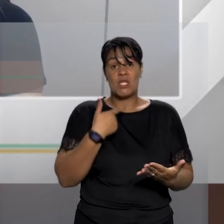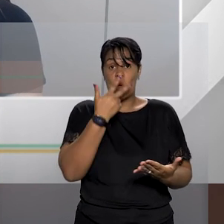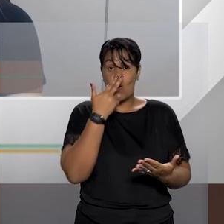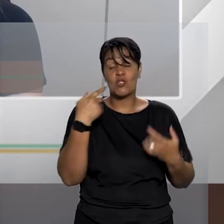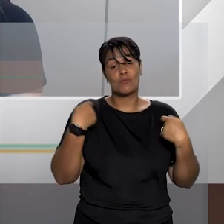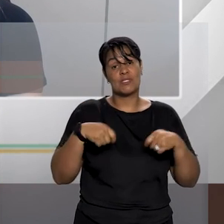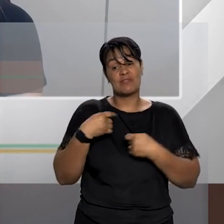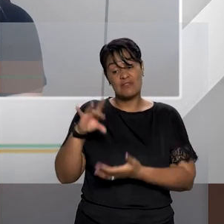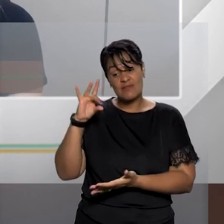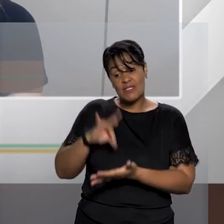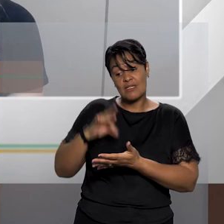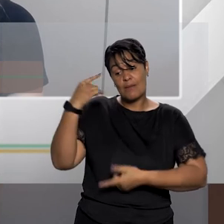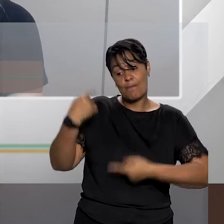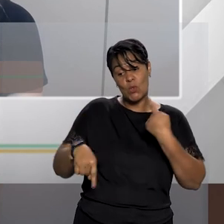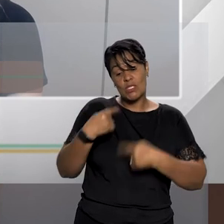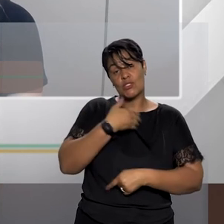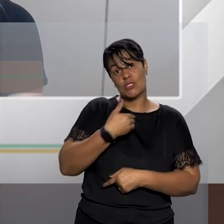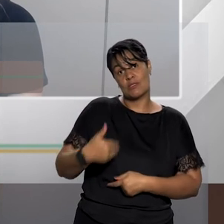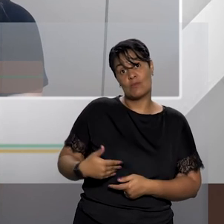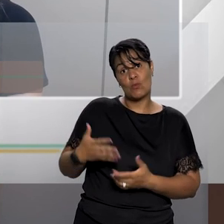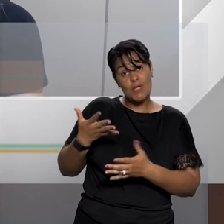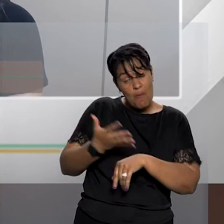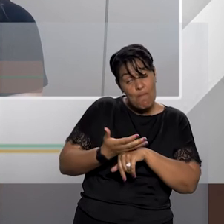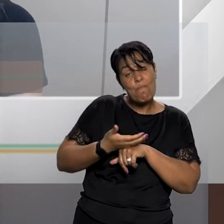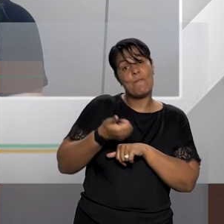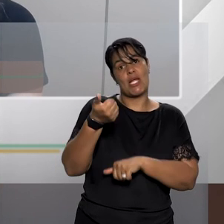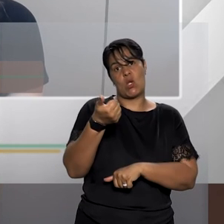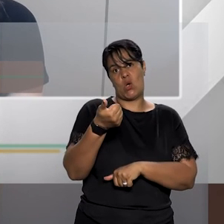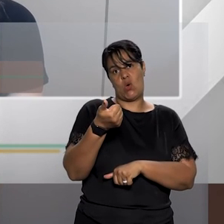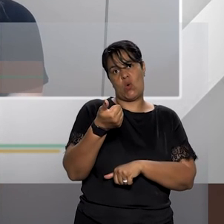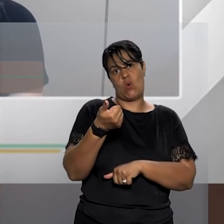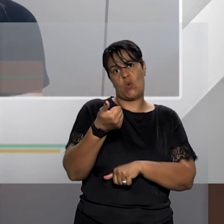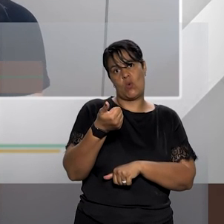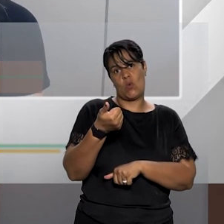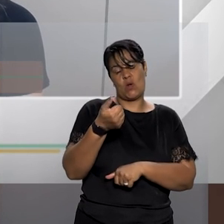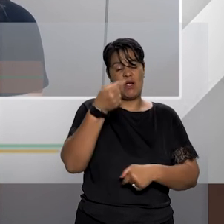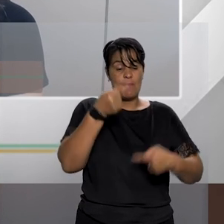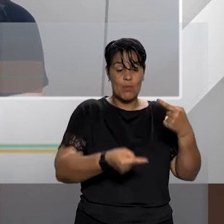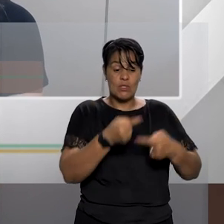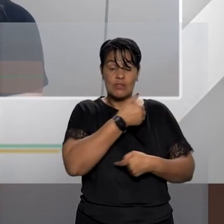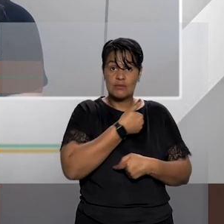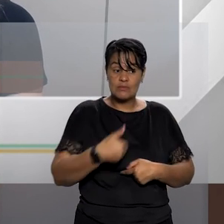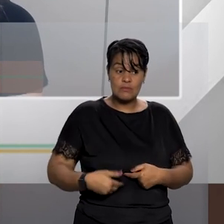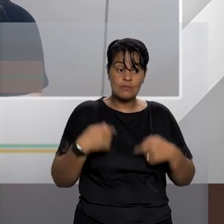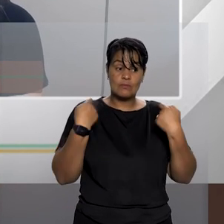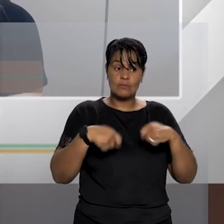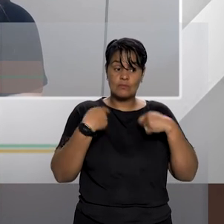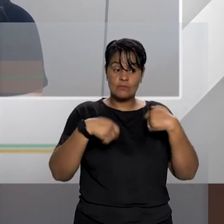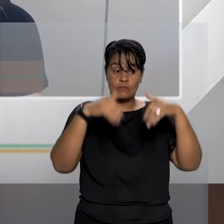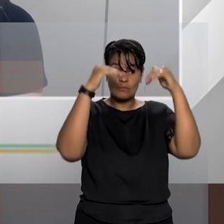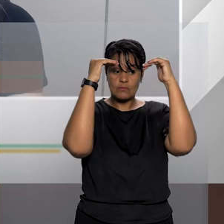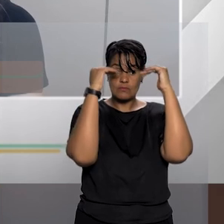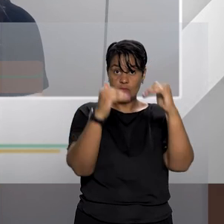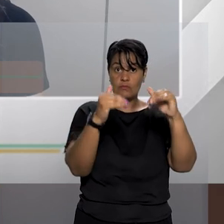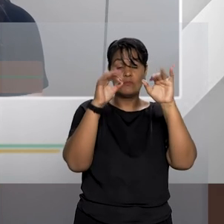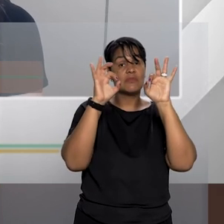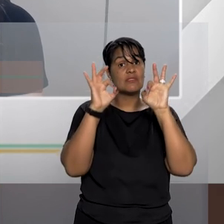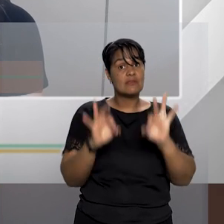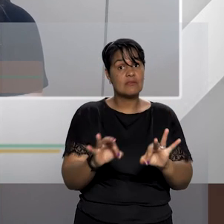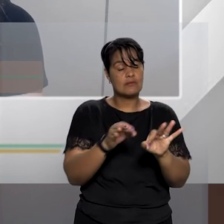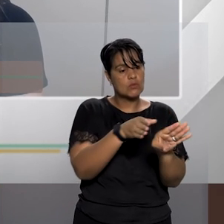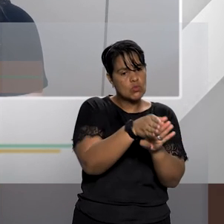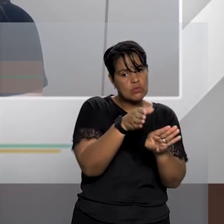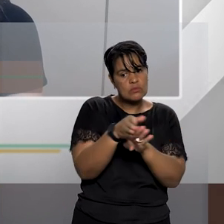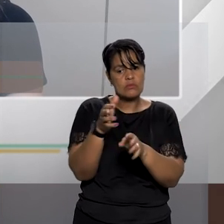políticas públicas e que essas políticas públicas versem de fato na orientação de uma política de